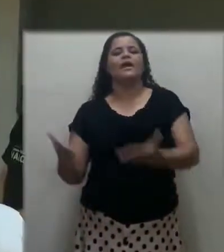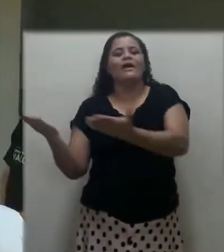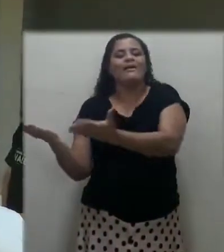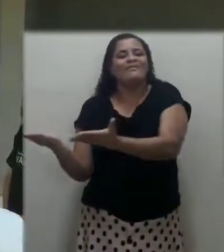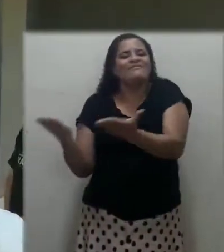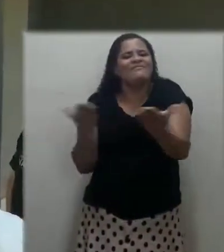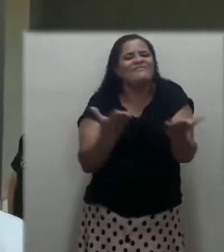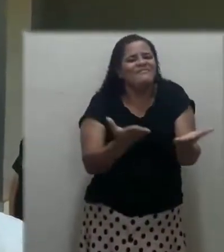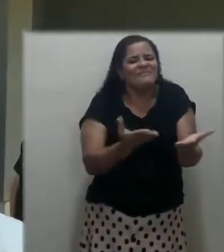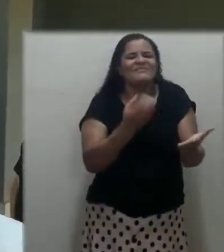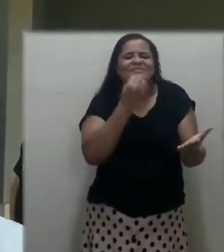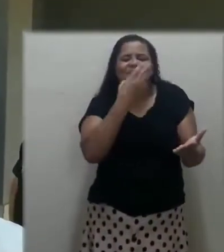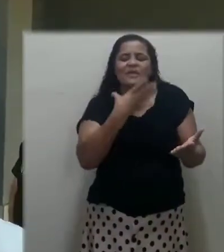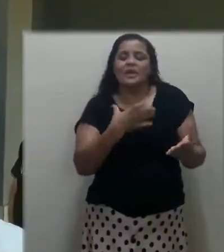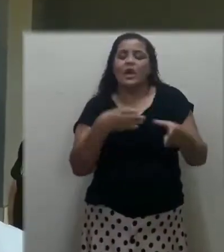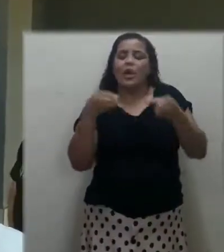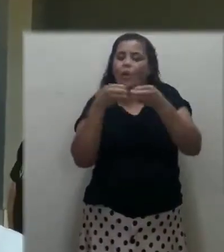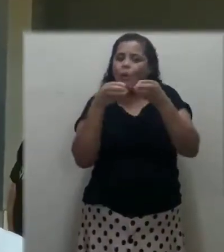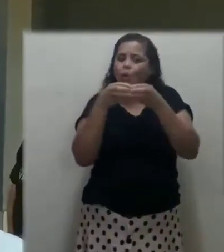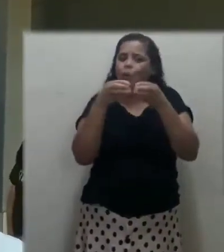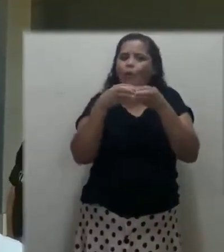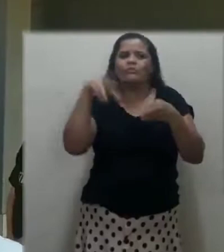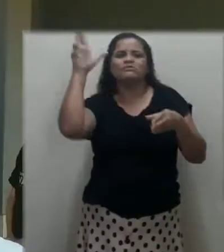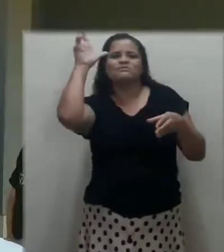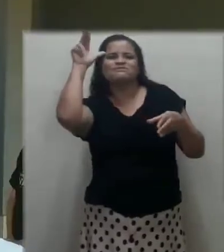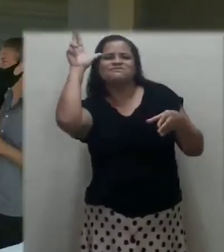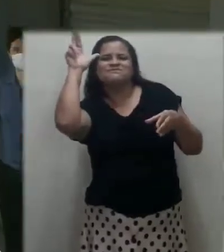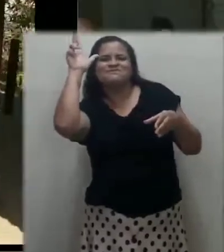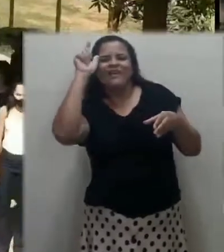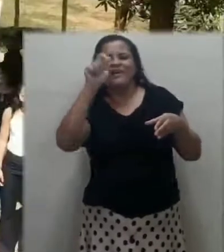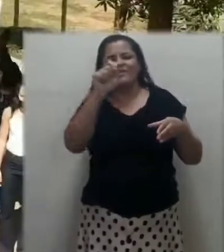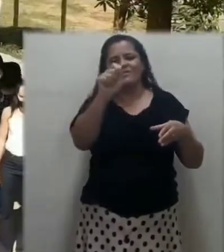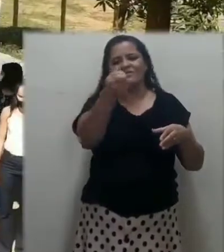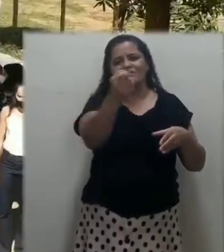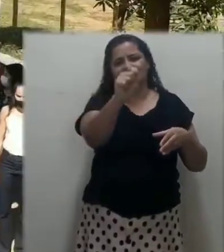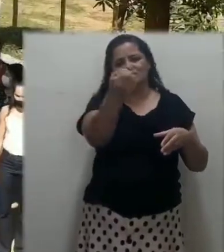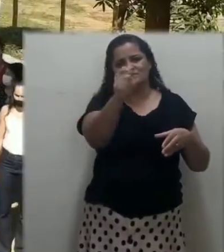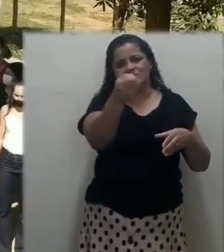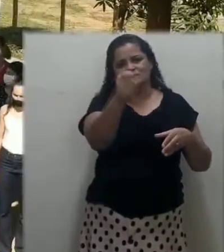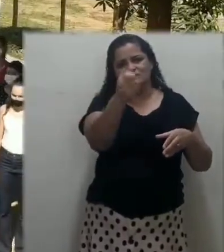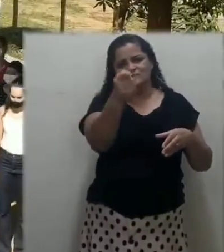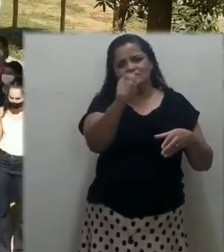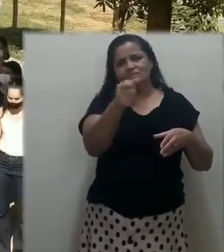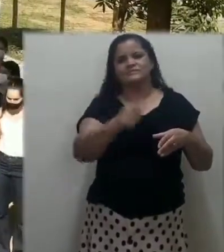Sejam bem-vindos ao Clube do Cavalo de Alfredo Chaves.